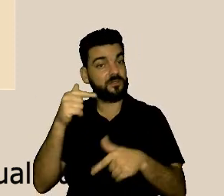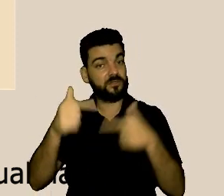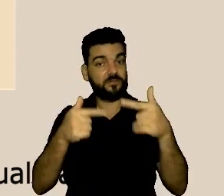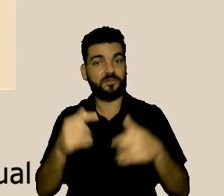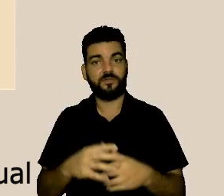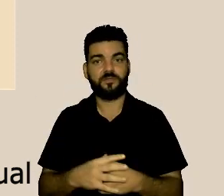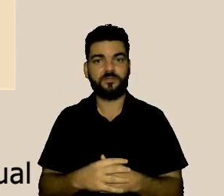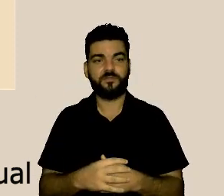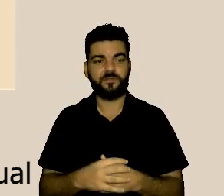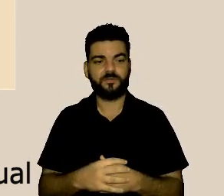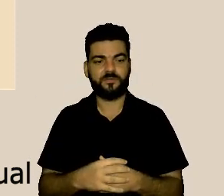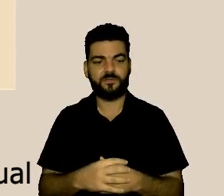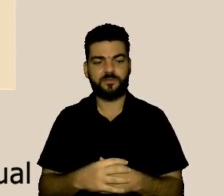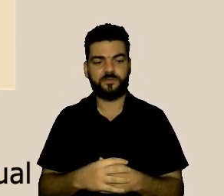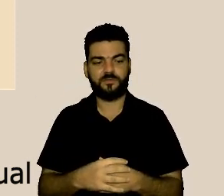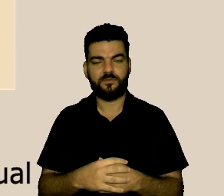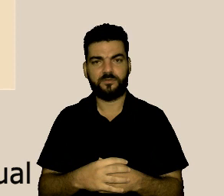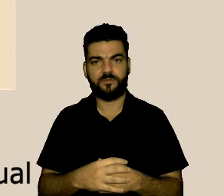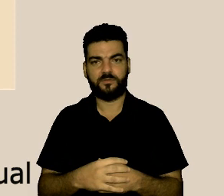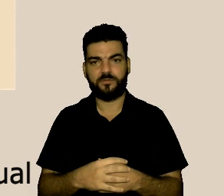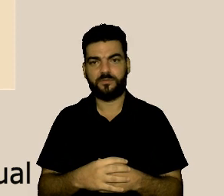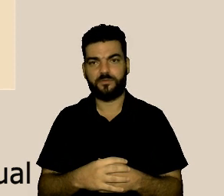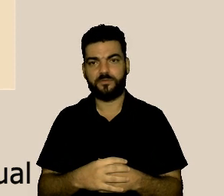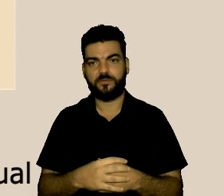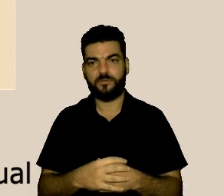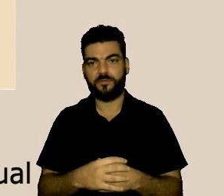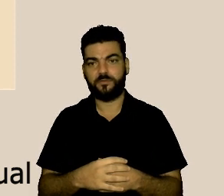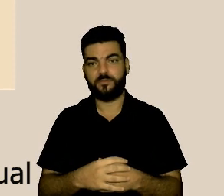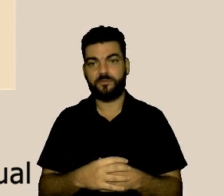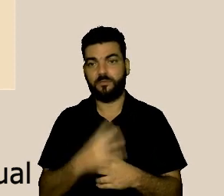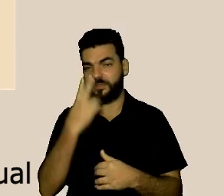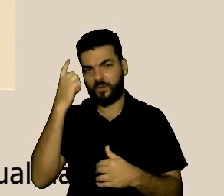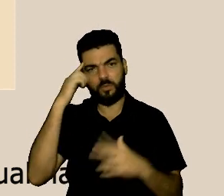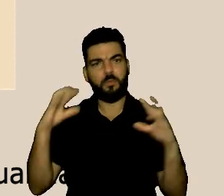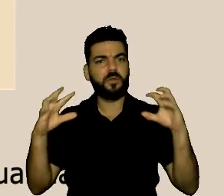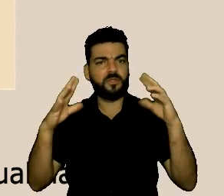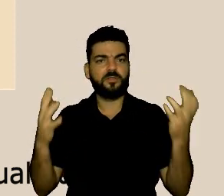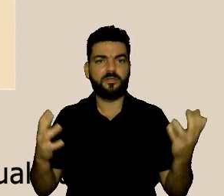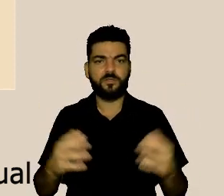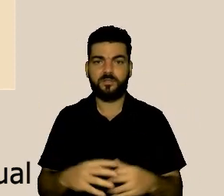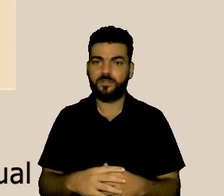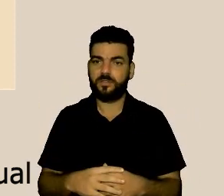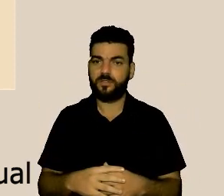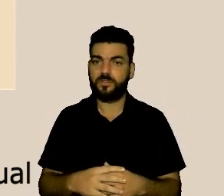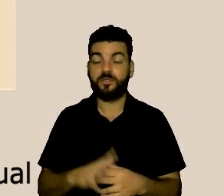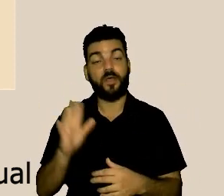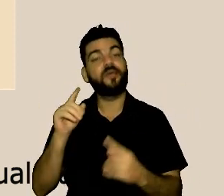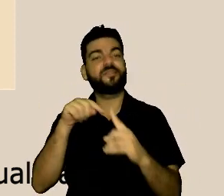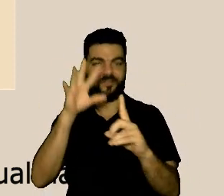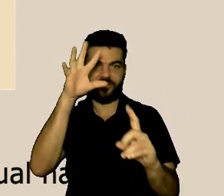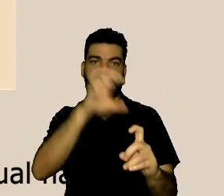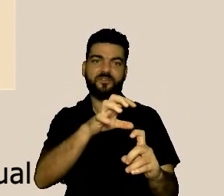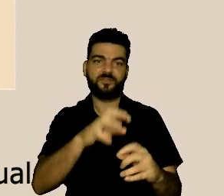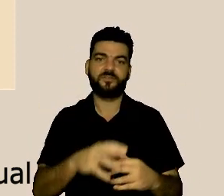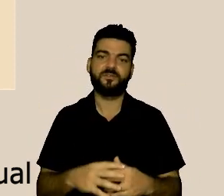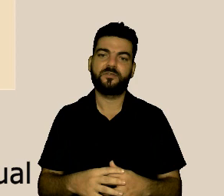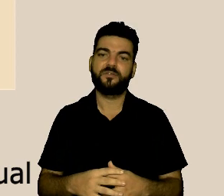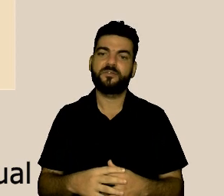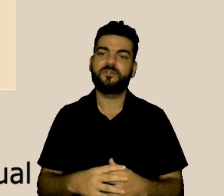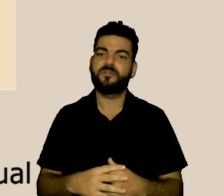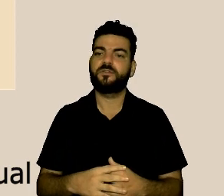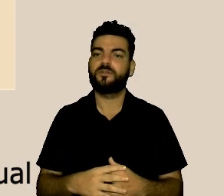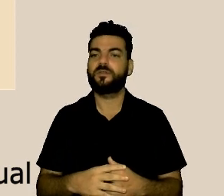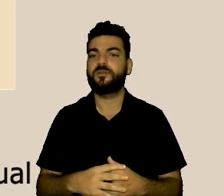para o enfrentamento desse tipo de conflito e que dentro disso está o assédio moral e o